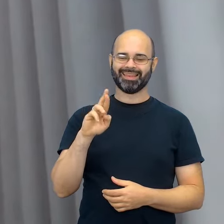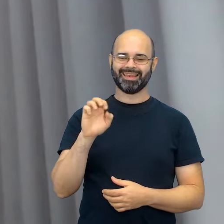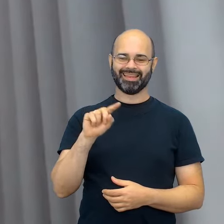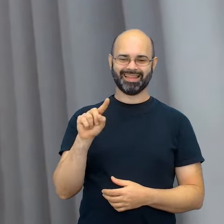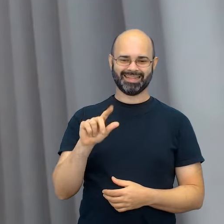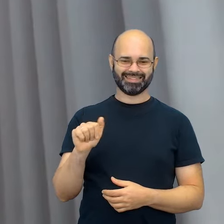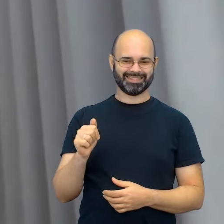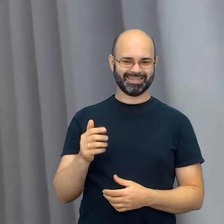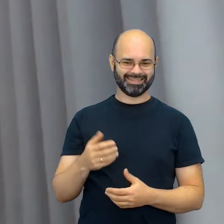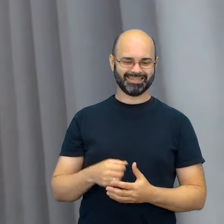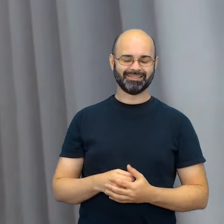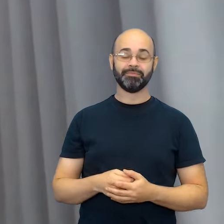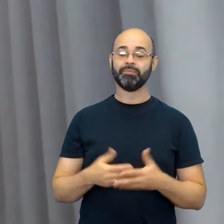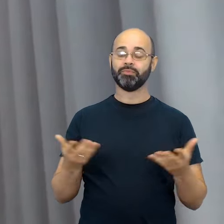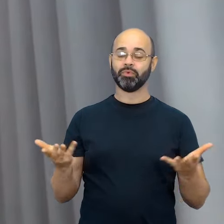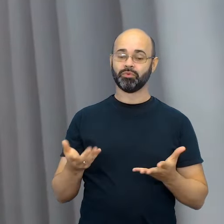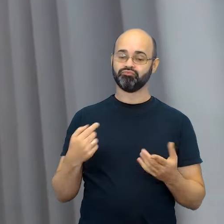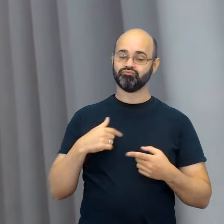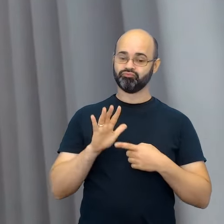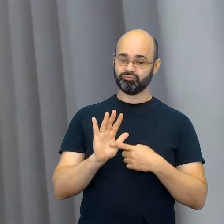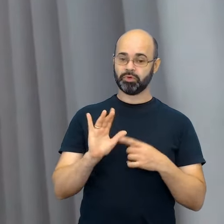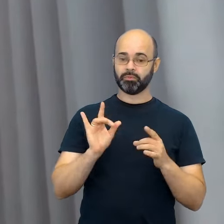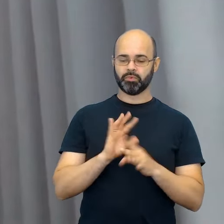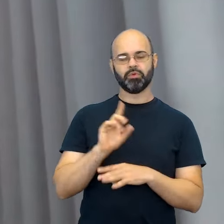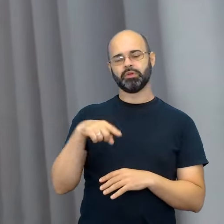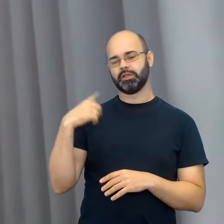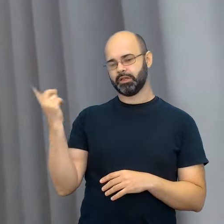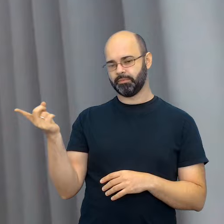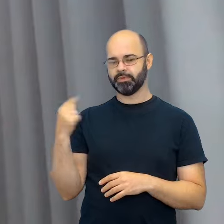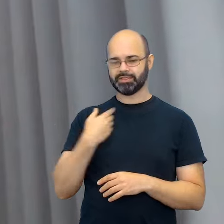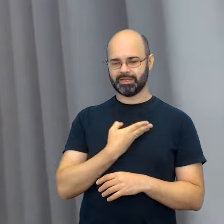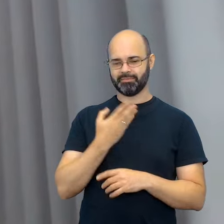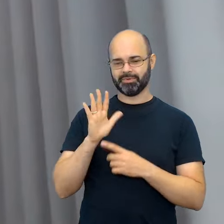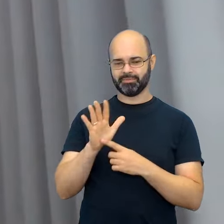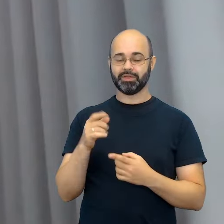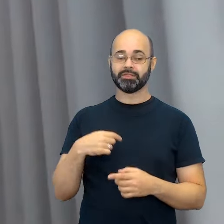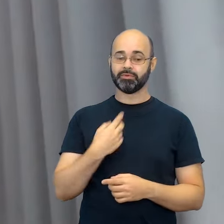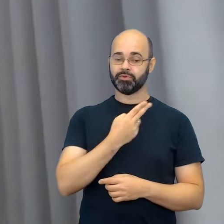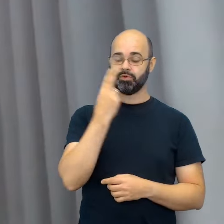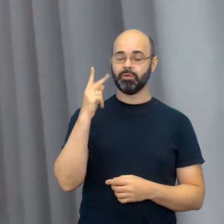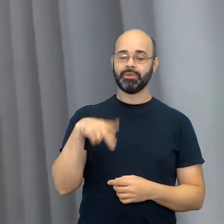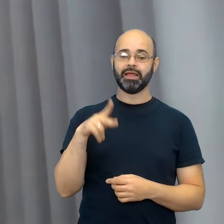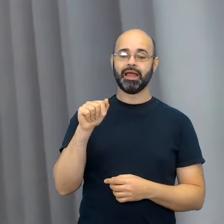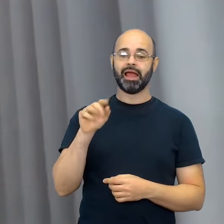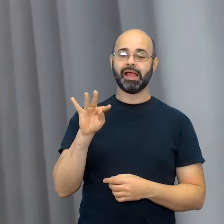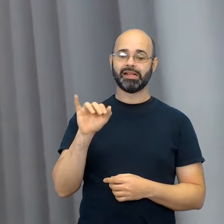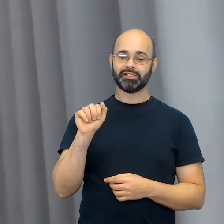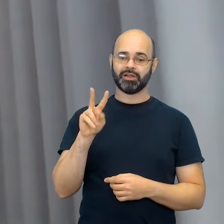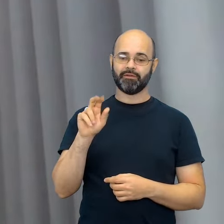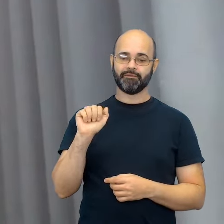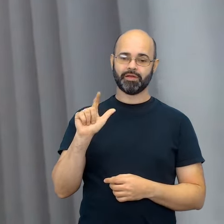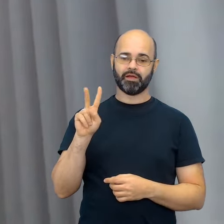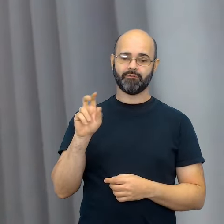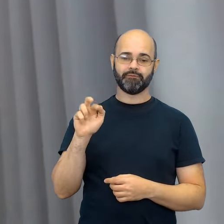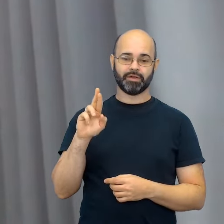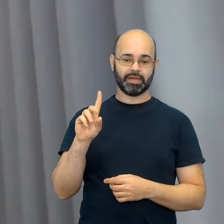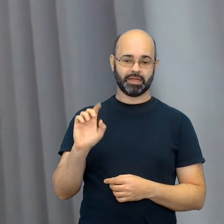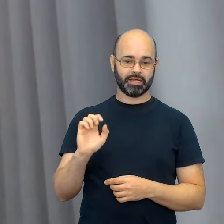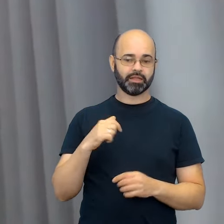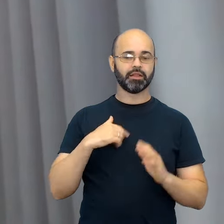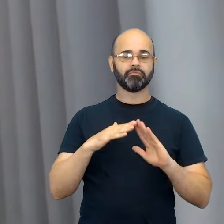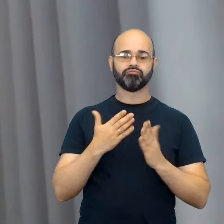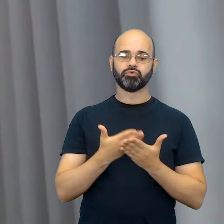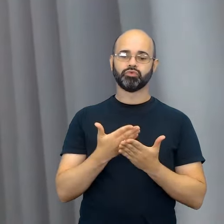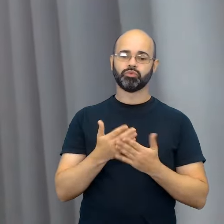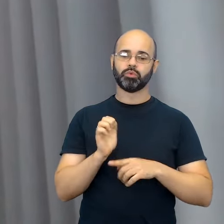apresentar, depois passarei para ela. Meu nome é Kátia Valverde, sou também professora da rede